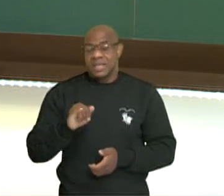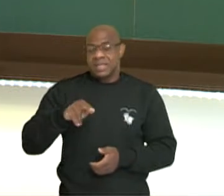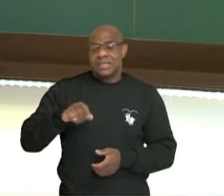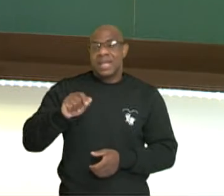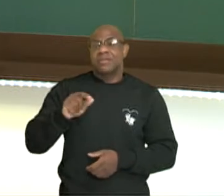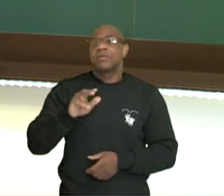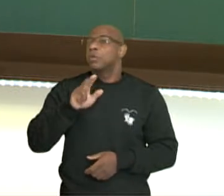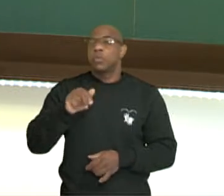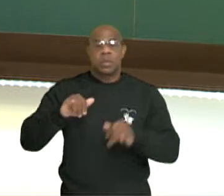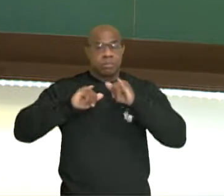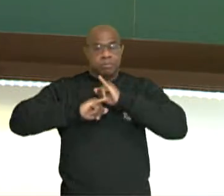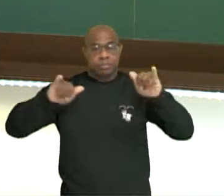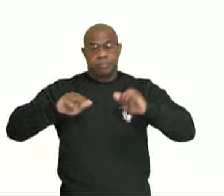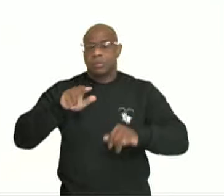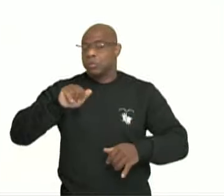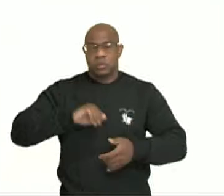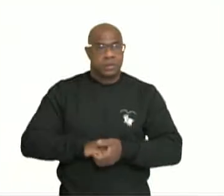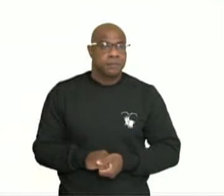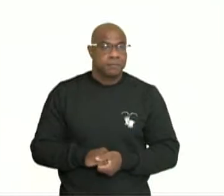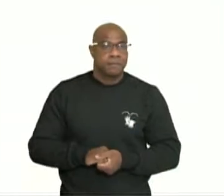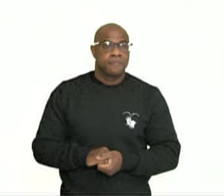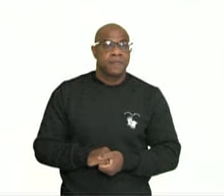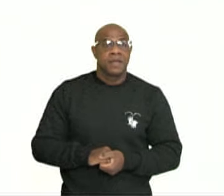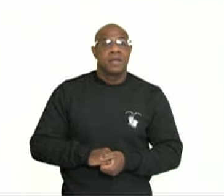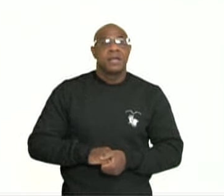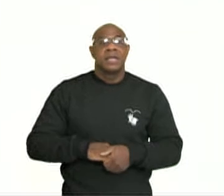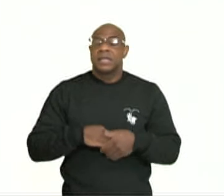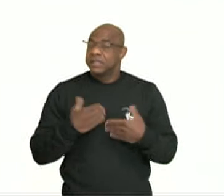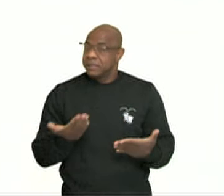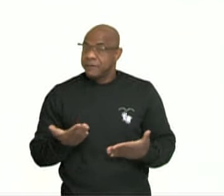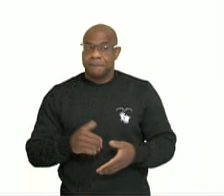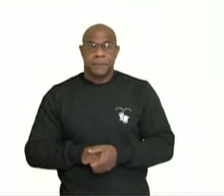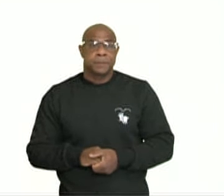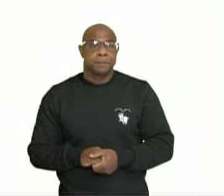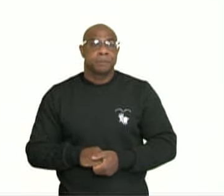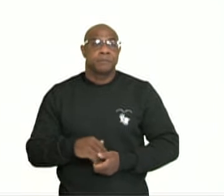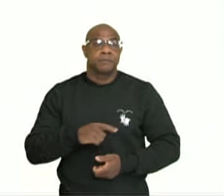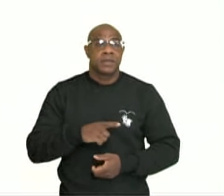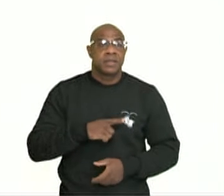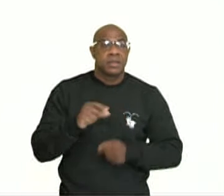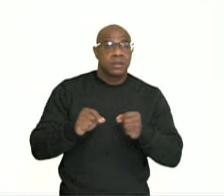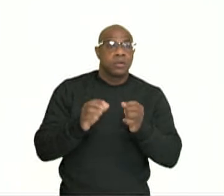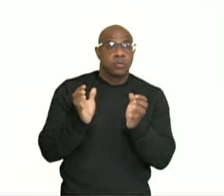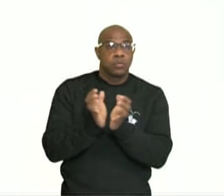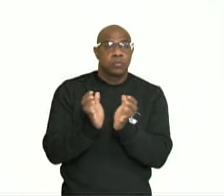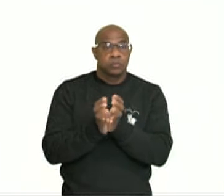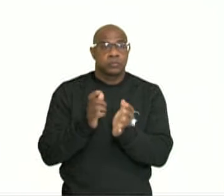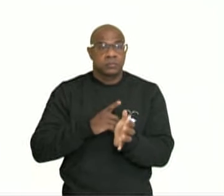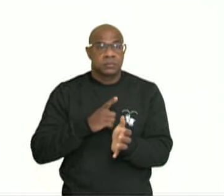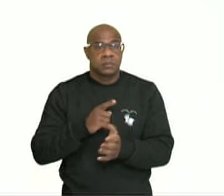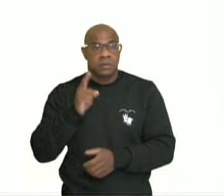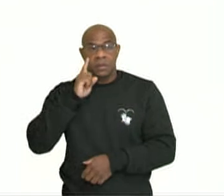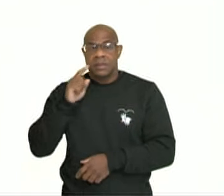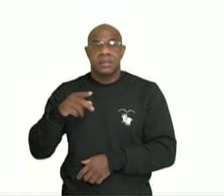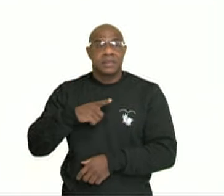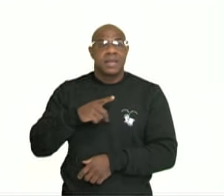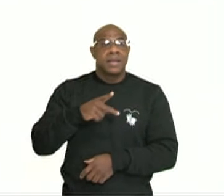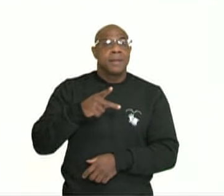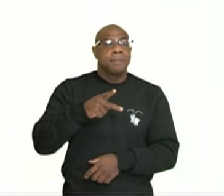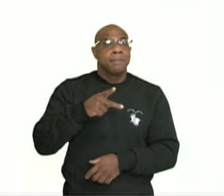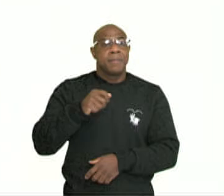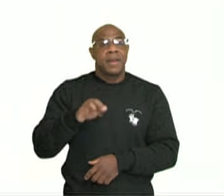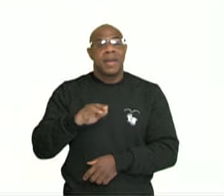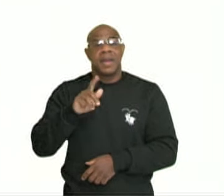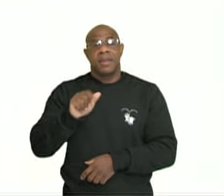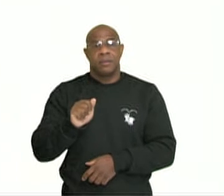publicado. Então, a coletânea tem pérolas praticamente esquecidas do bruxo do Cosme Velho. Bruxo do